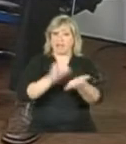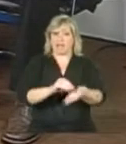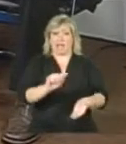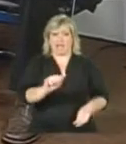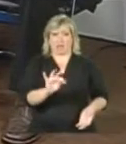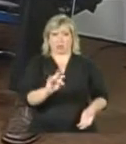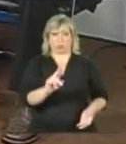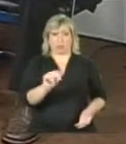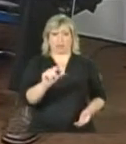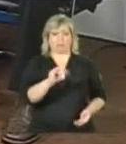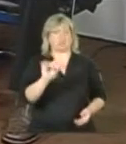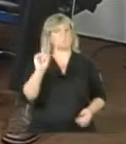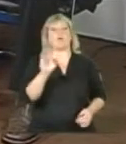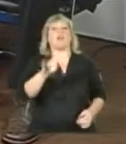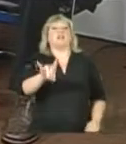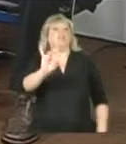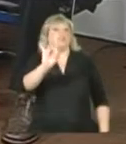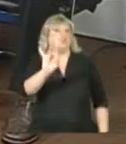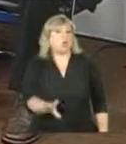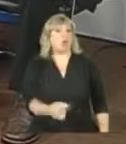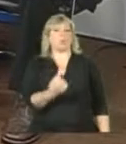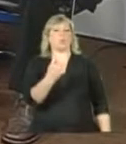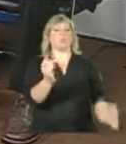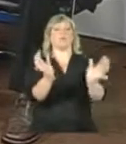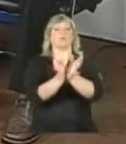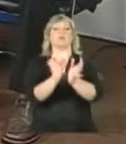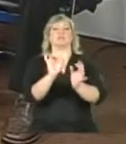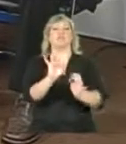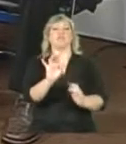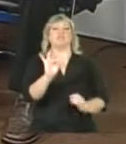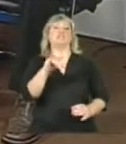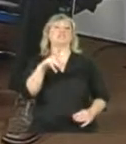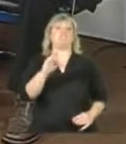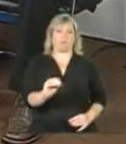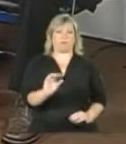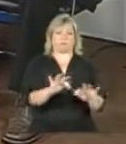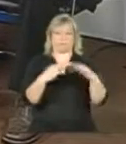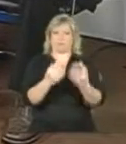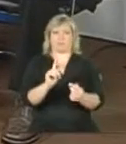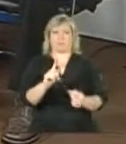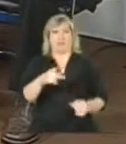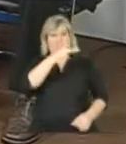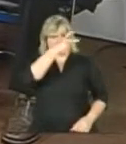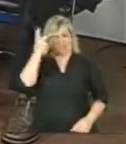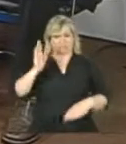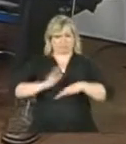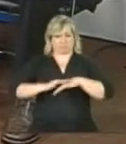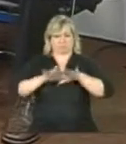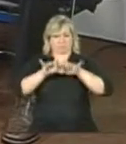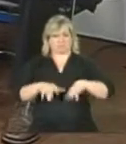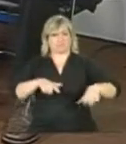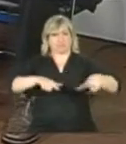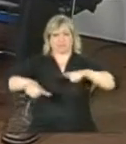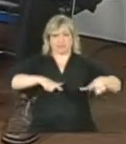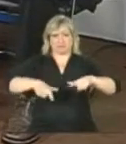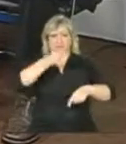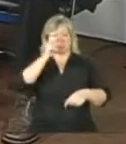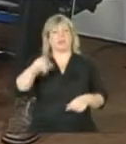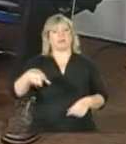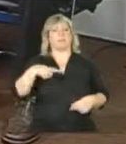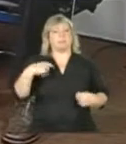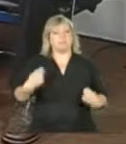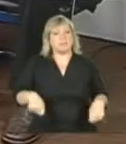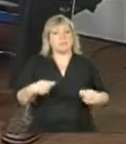restrita a um tipo específico de família. É importante que o gestor municipal mantenha toda a base do